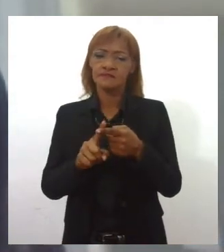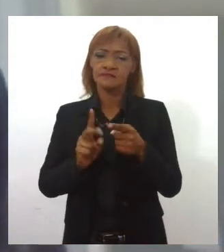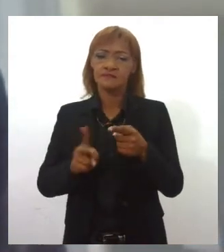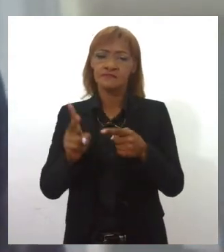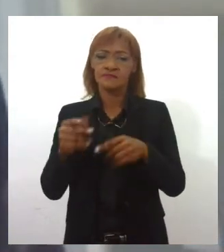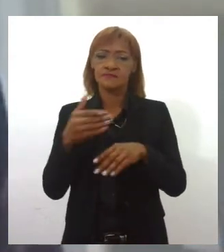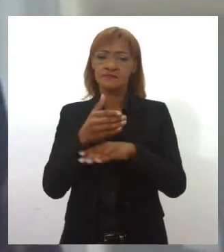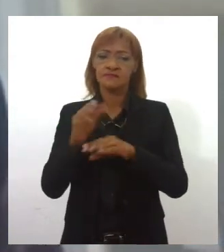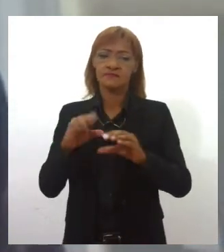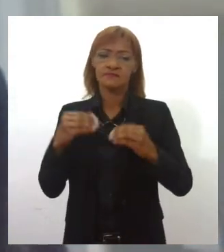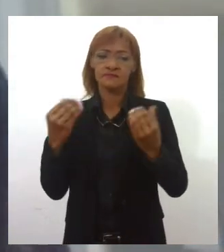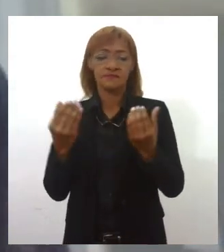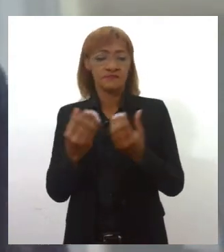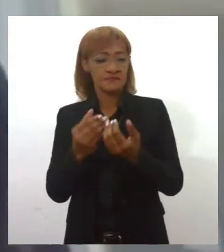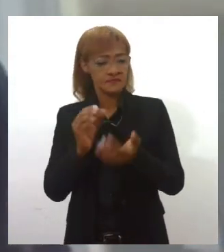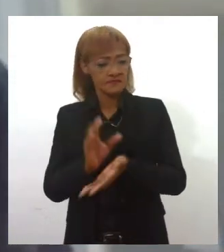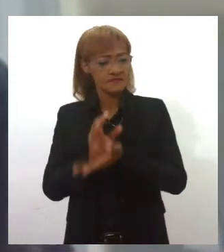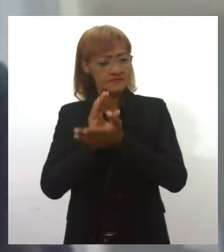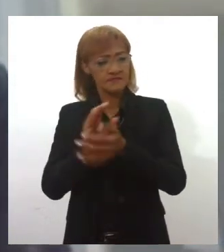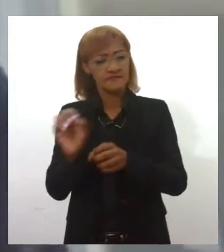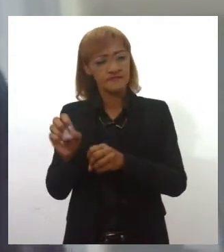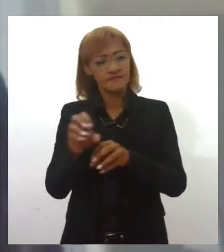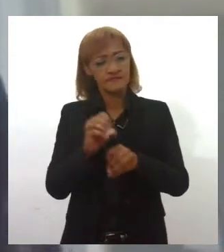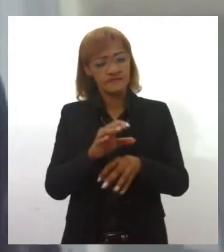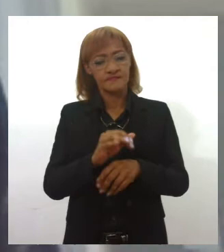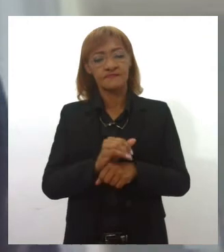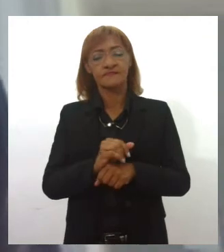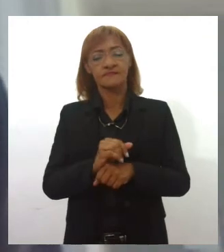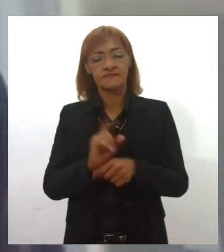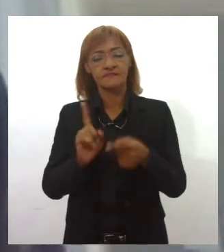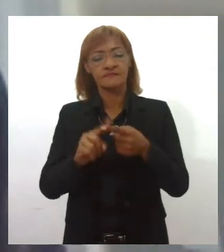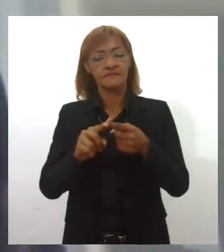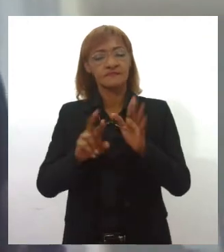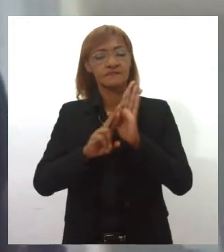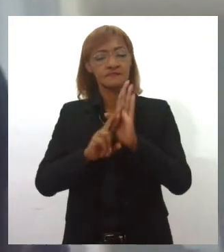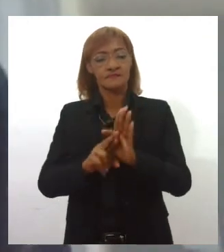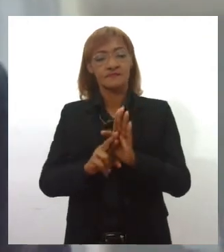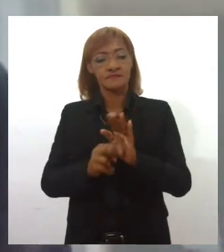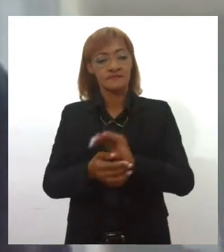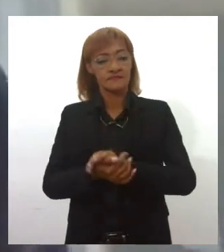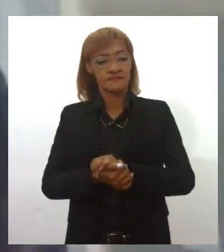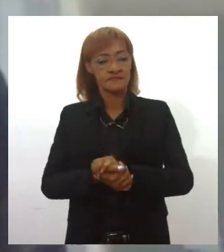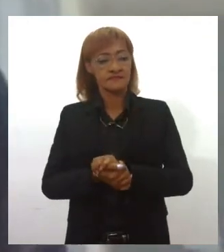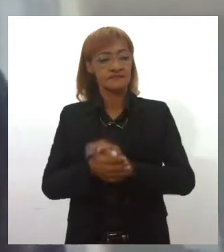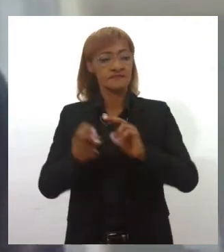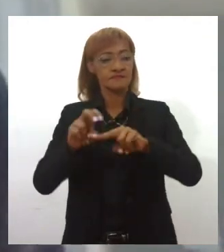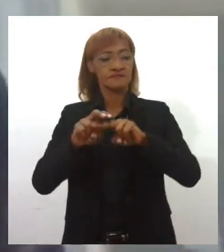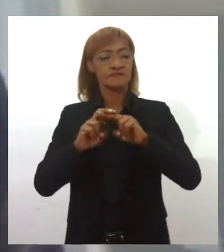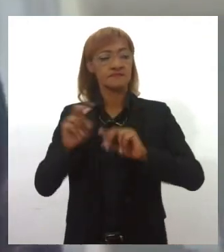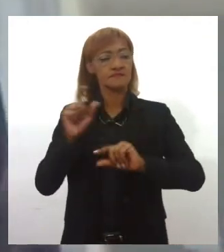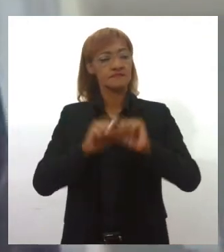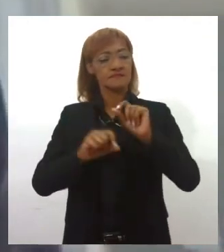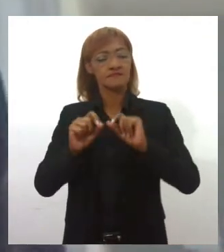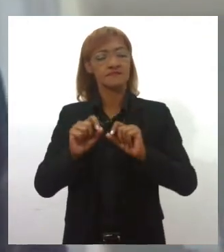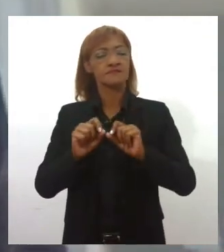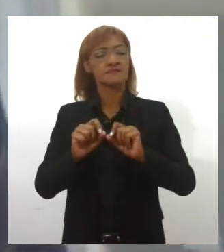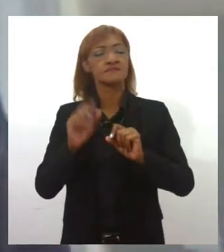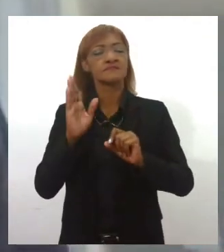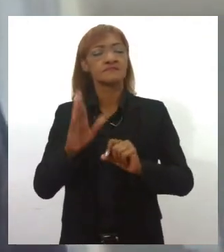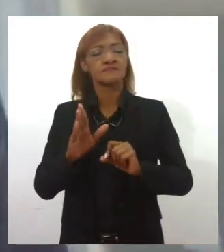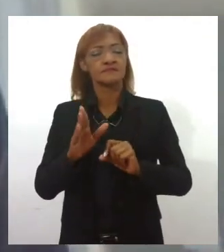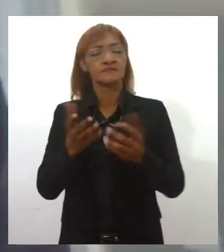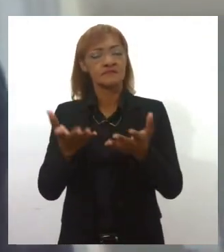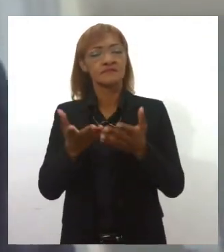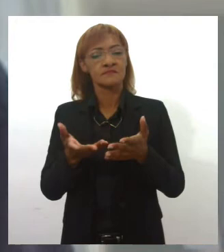Conselhos Municipais de Educação e demais representantes da sociedade civil. Então, isso nos traz, realmente, uma tranquilidade que iremos realizar